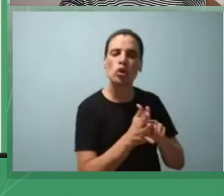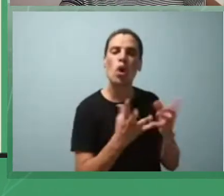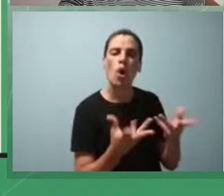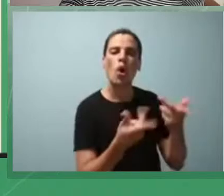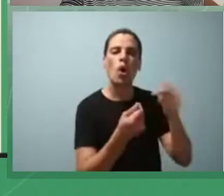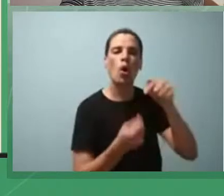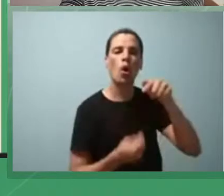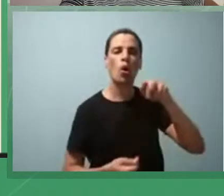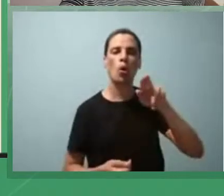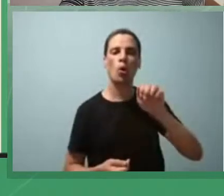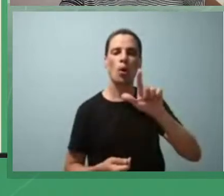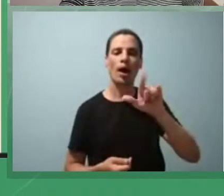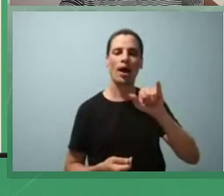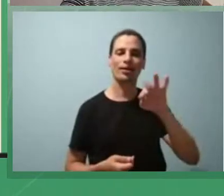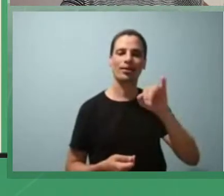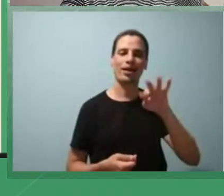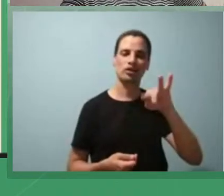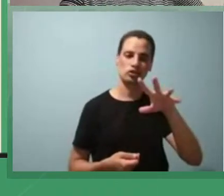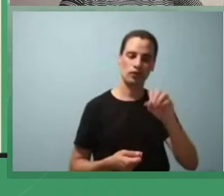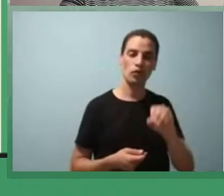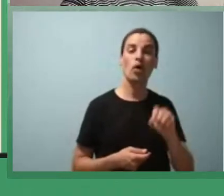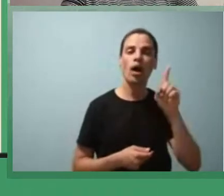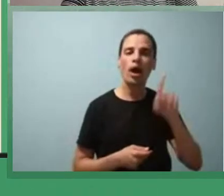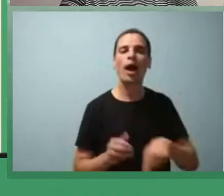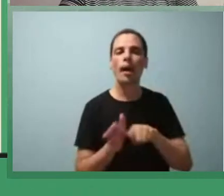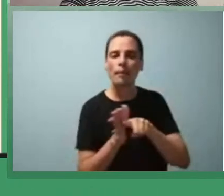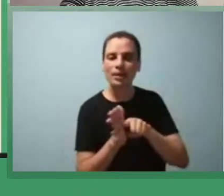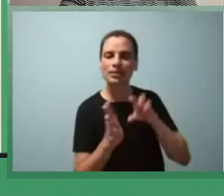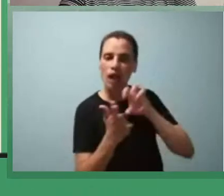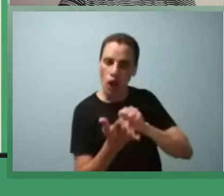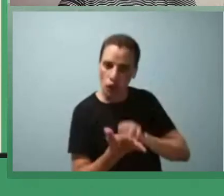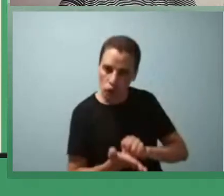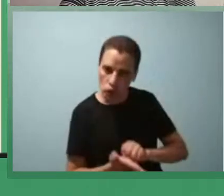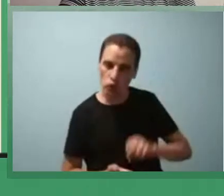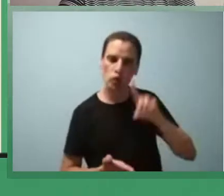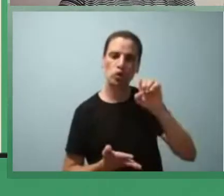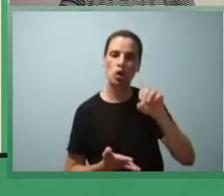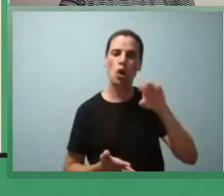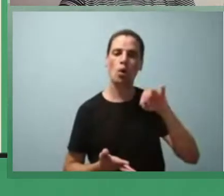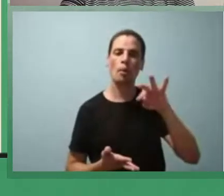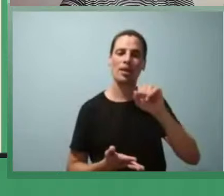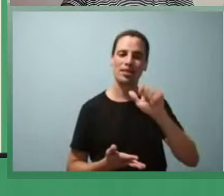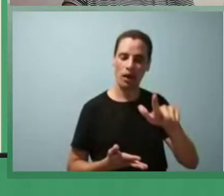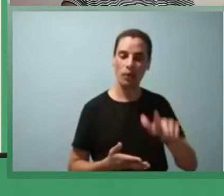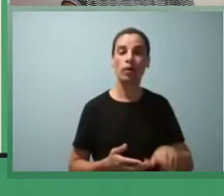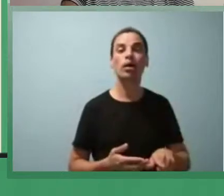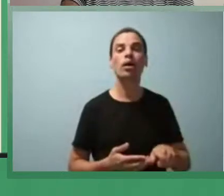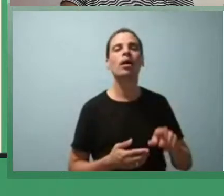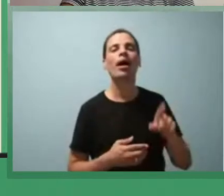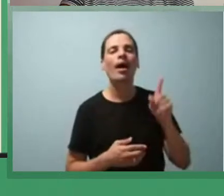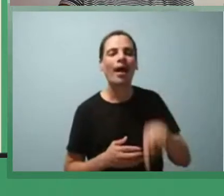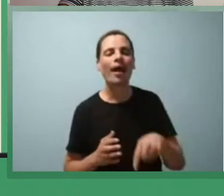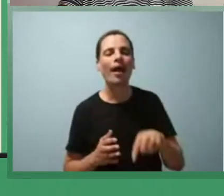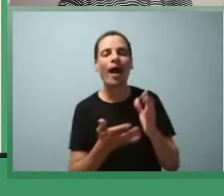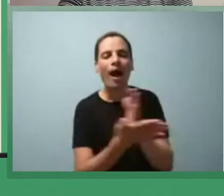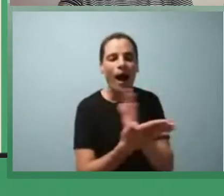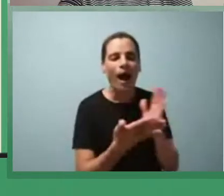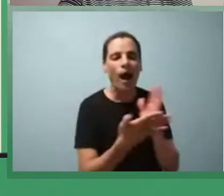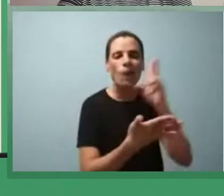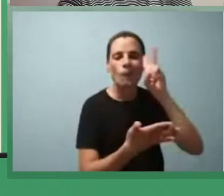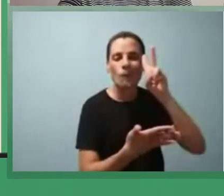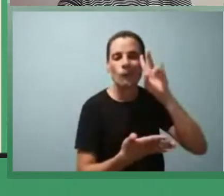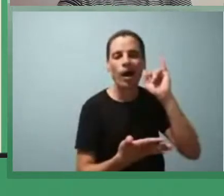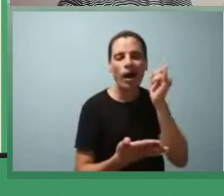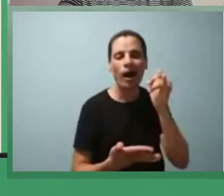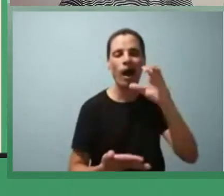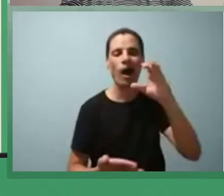bibliográfica uma pesquisa documental uma vez que algumas crônicas foram retiradas de jornais